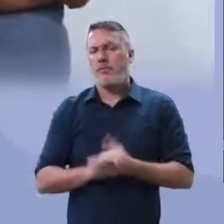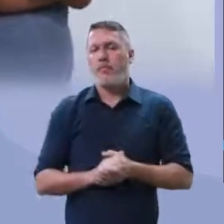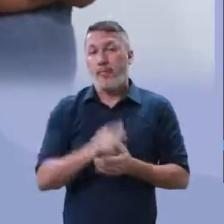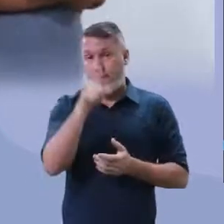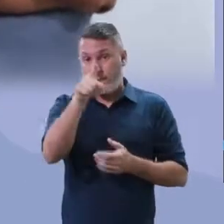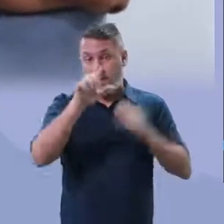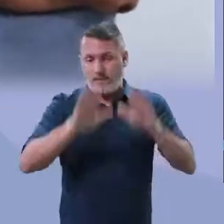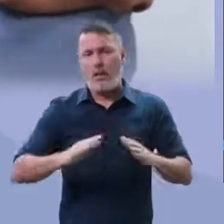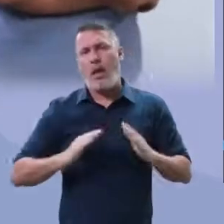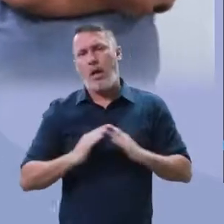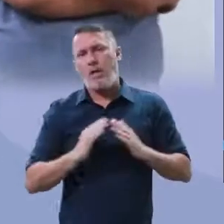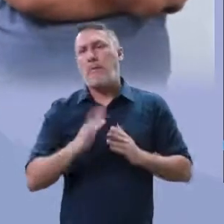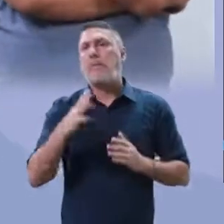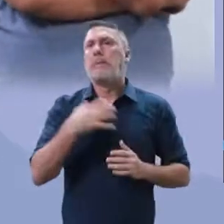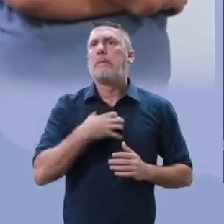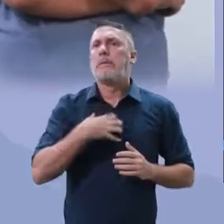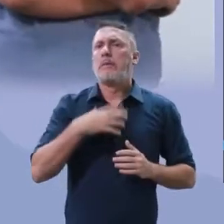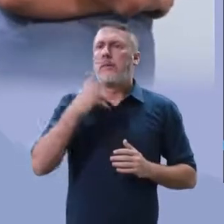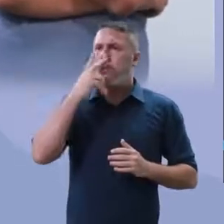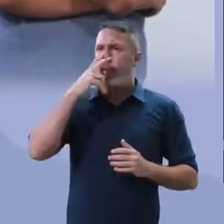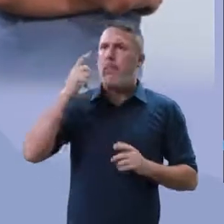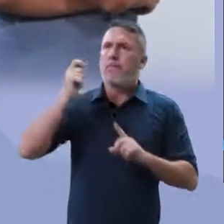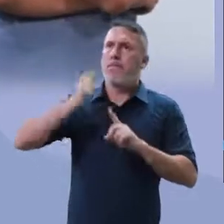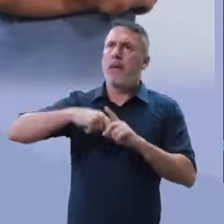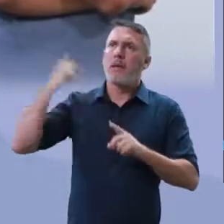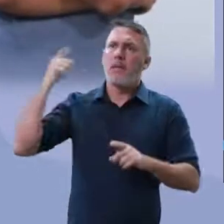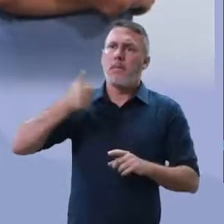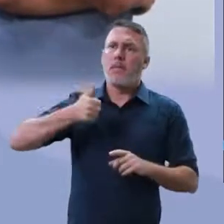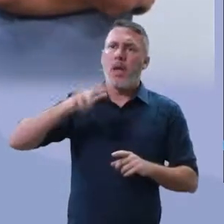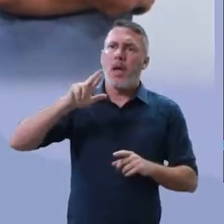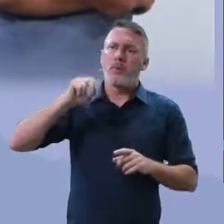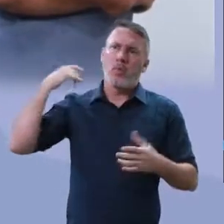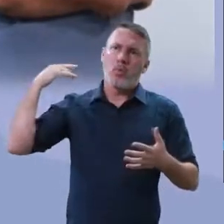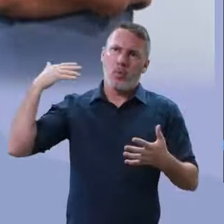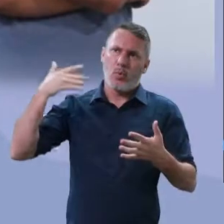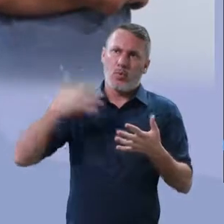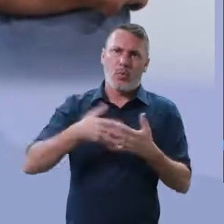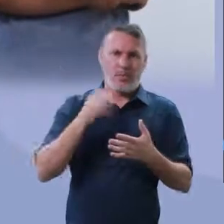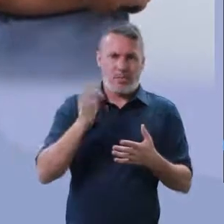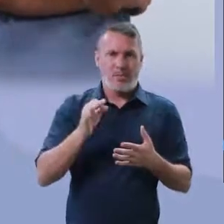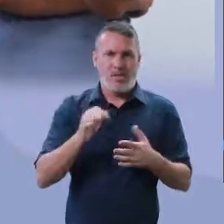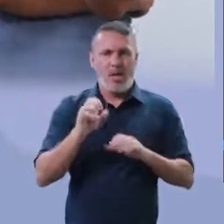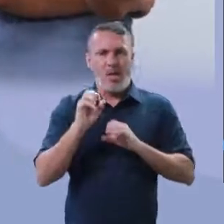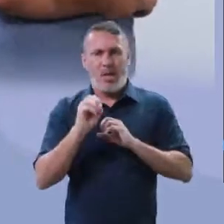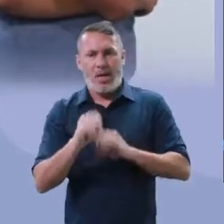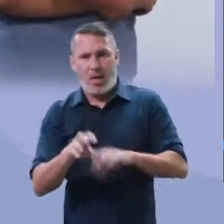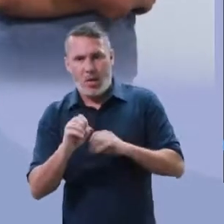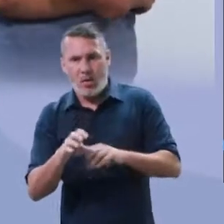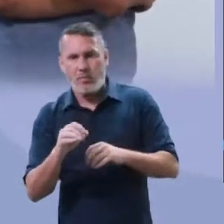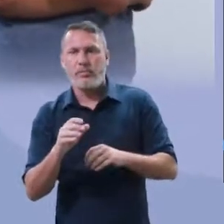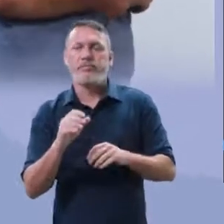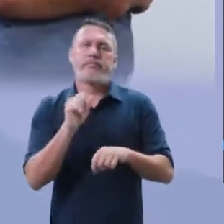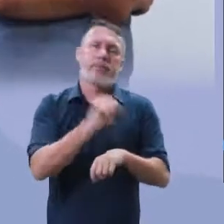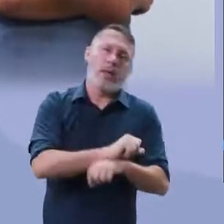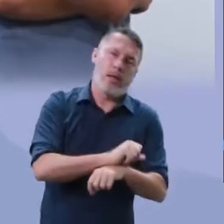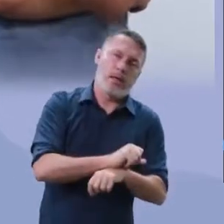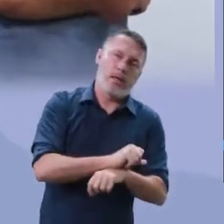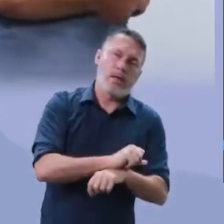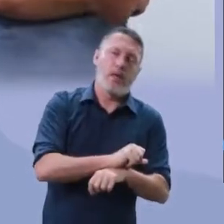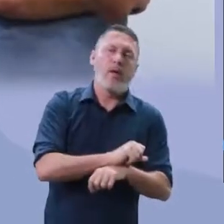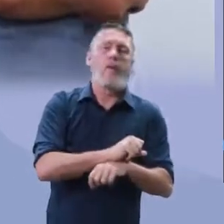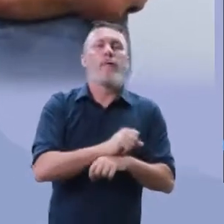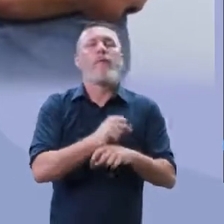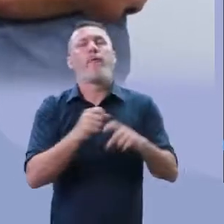ficou em casa aproximadamente ali em março. As suas aulas começaram a ser de forma EAD.